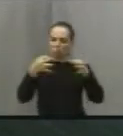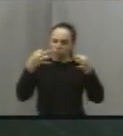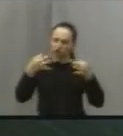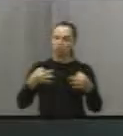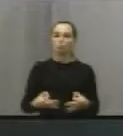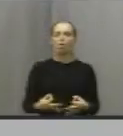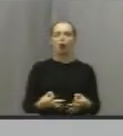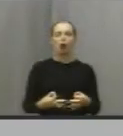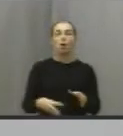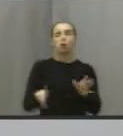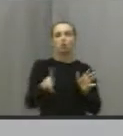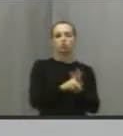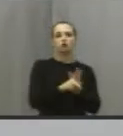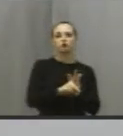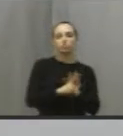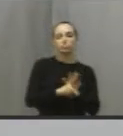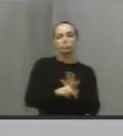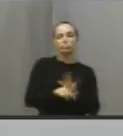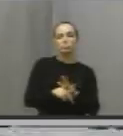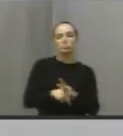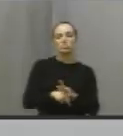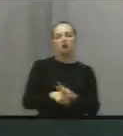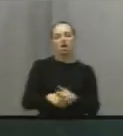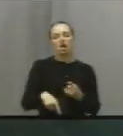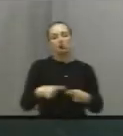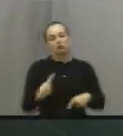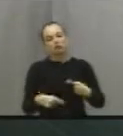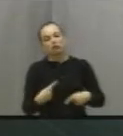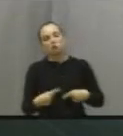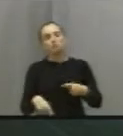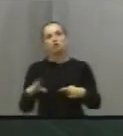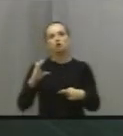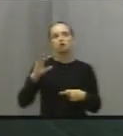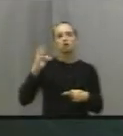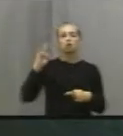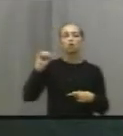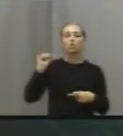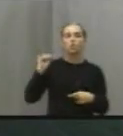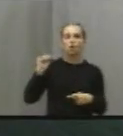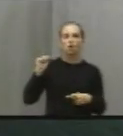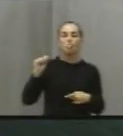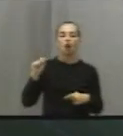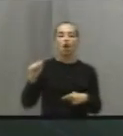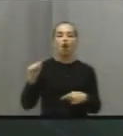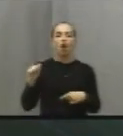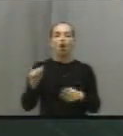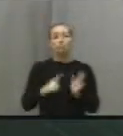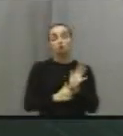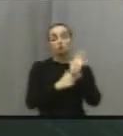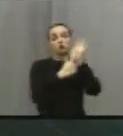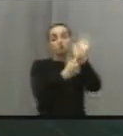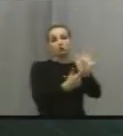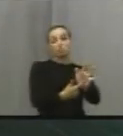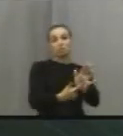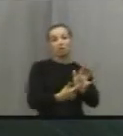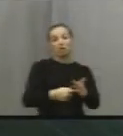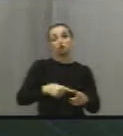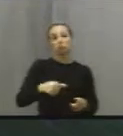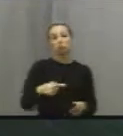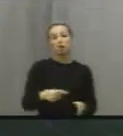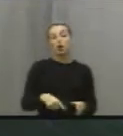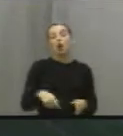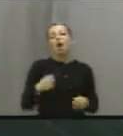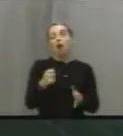VLT, independente das discussões que a CTA vai apresentar, o COCA vai apresentar, a solução para Araquara